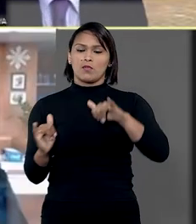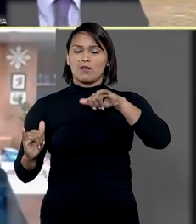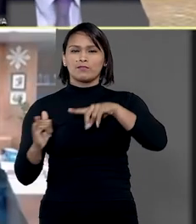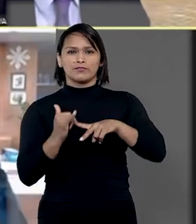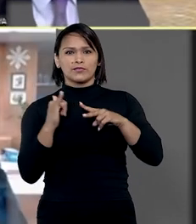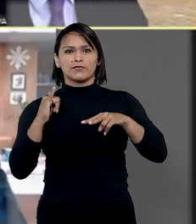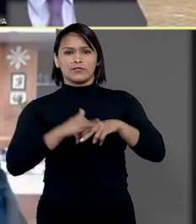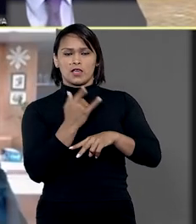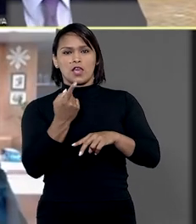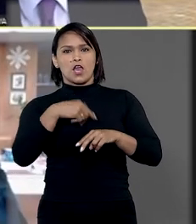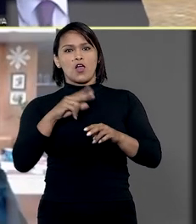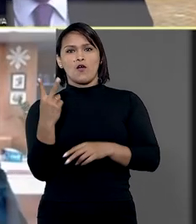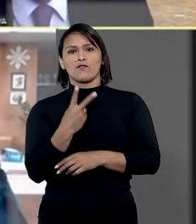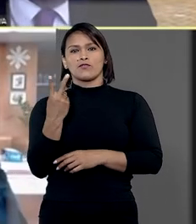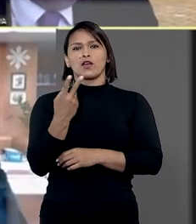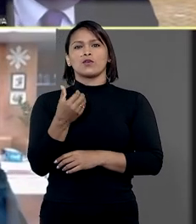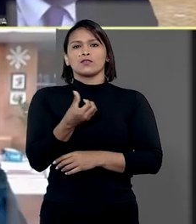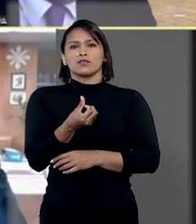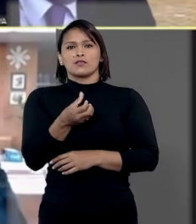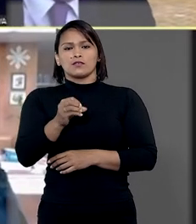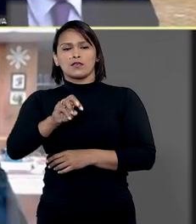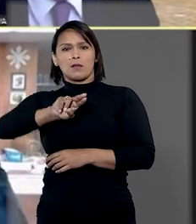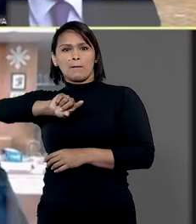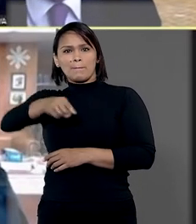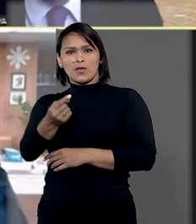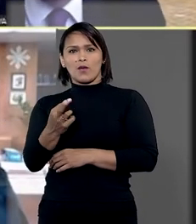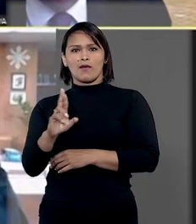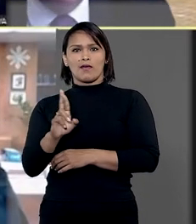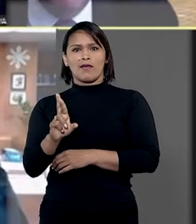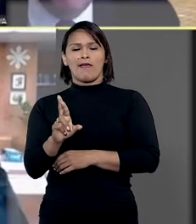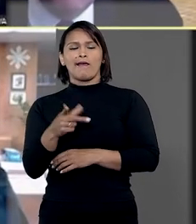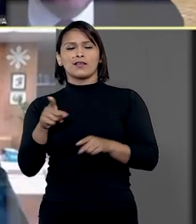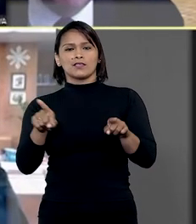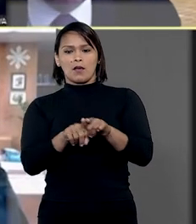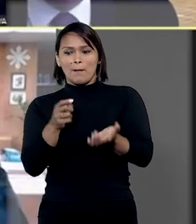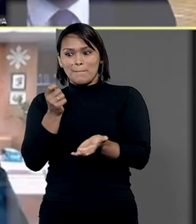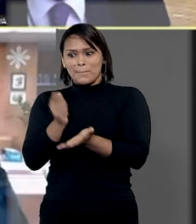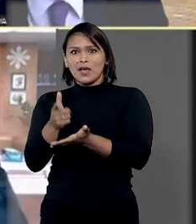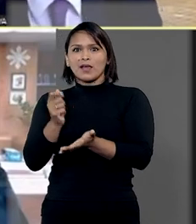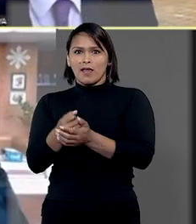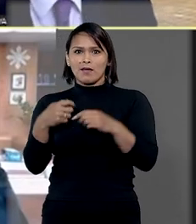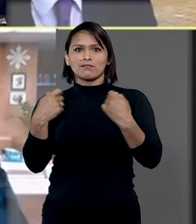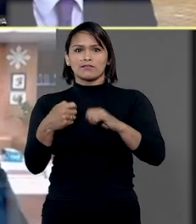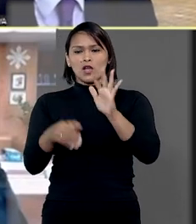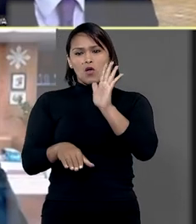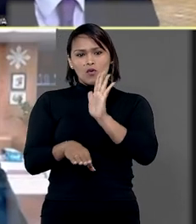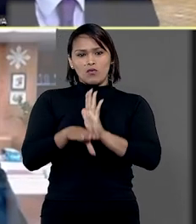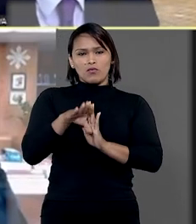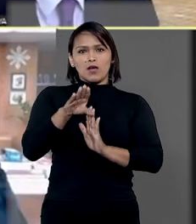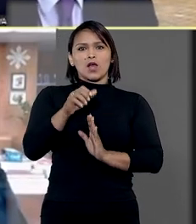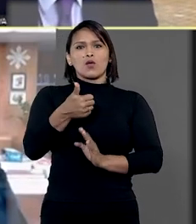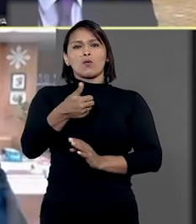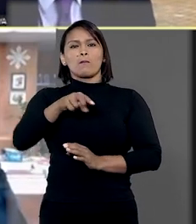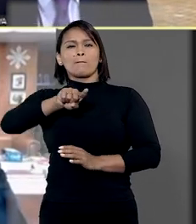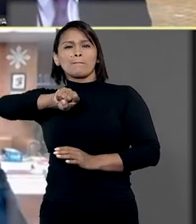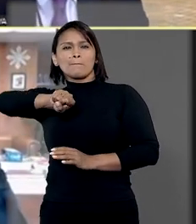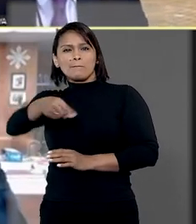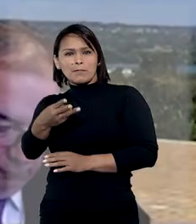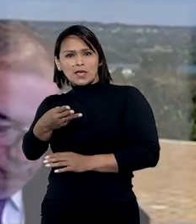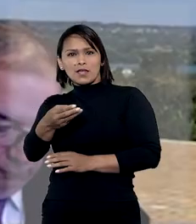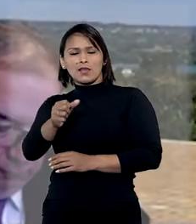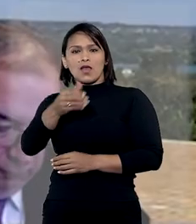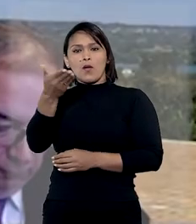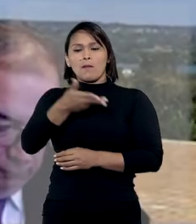Assim, o valor total de R 600 mil, cuja atualização monetária e juros devem elevar o montante para mais de R 1,5 milhão,